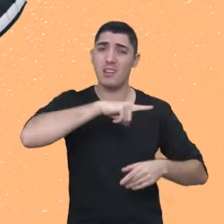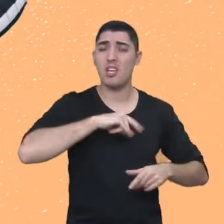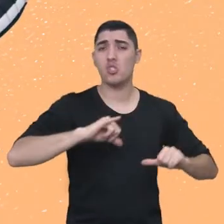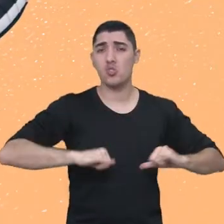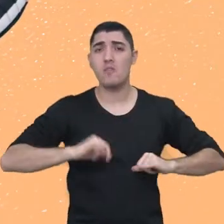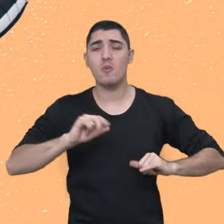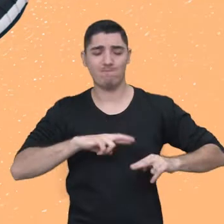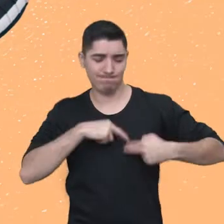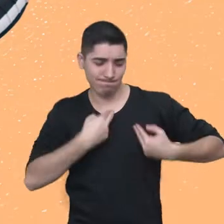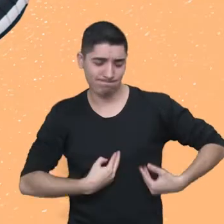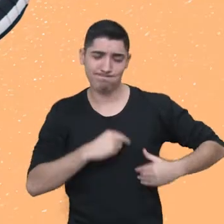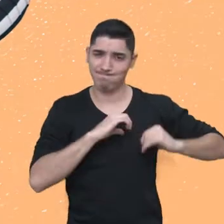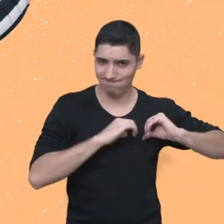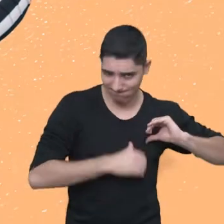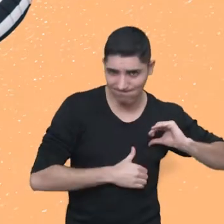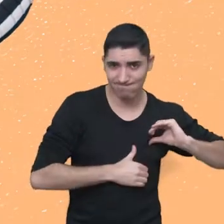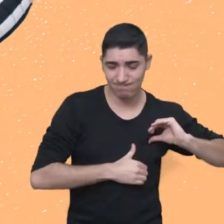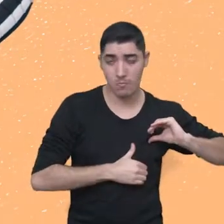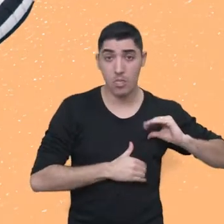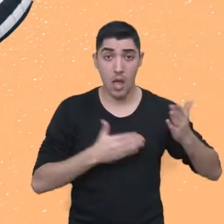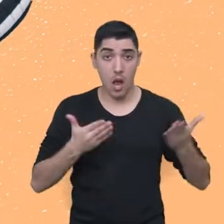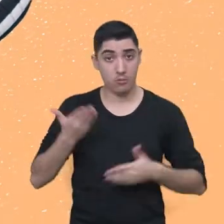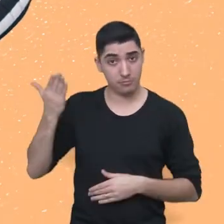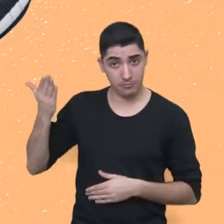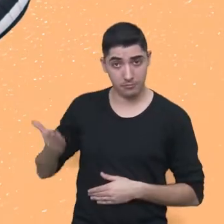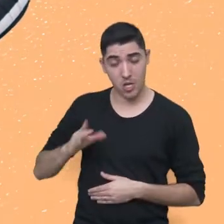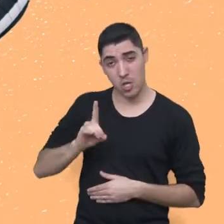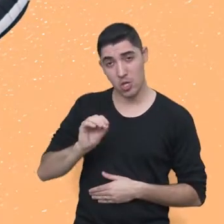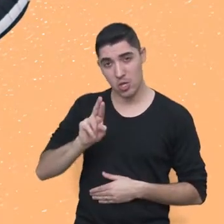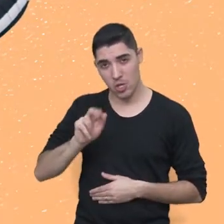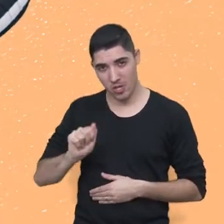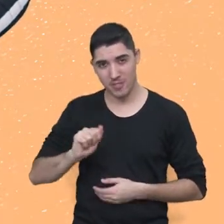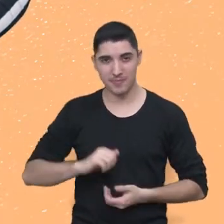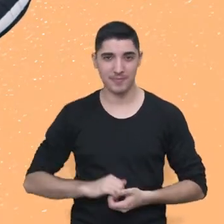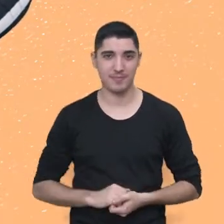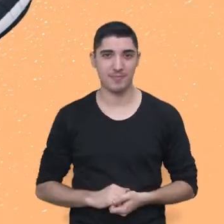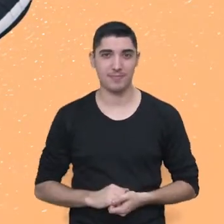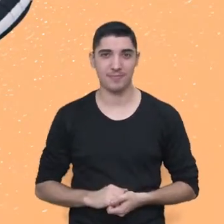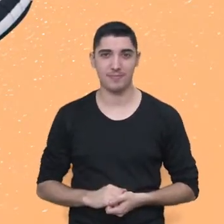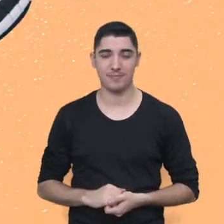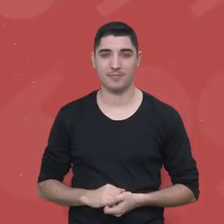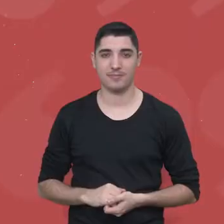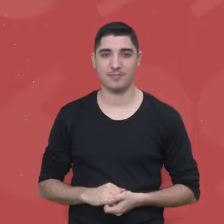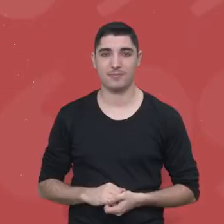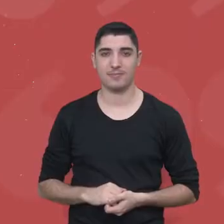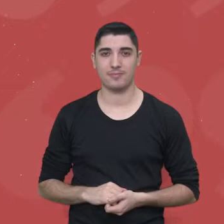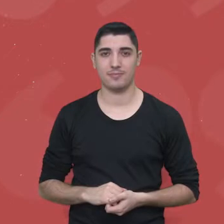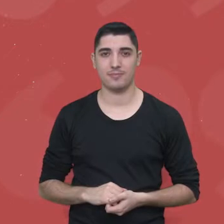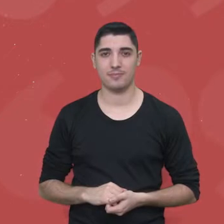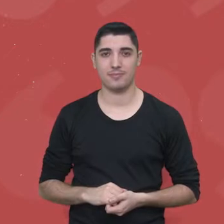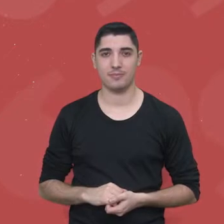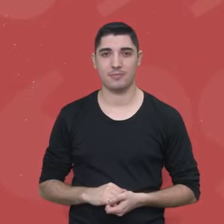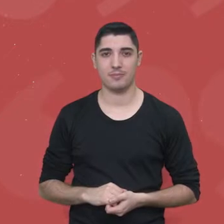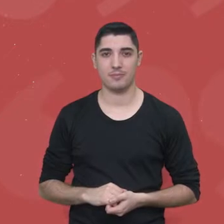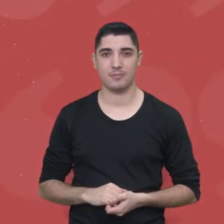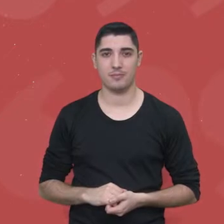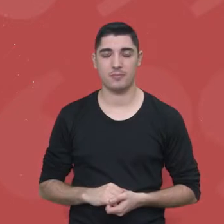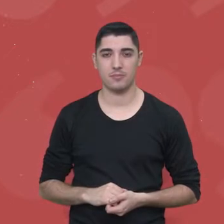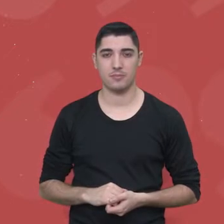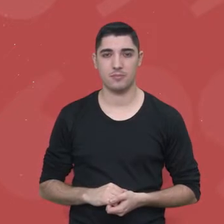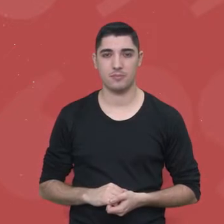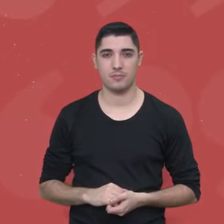passam por momentos difíceis de perdas. Com a palavra, Dora Helena Almeida. Das muitas histórias